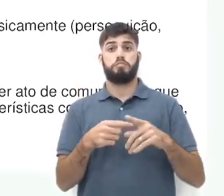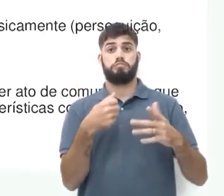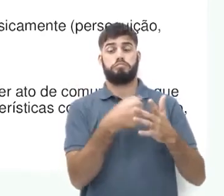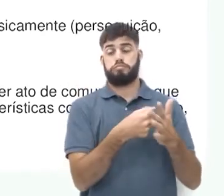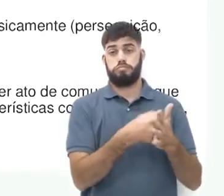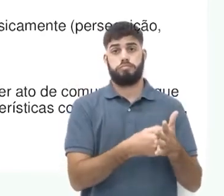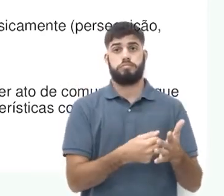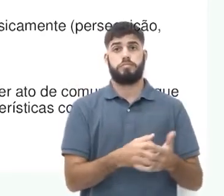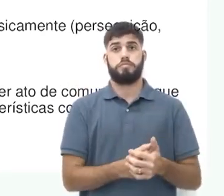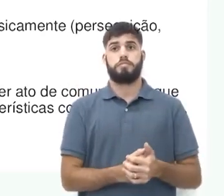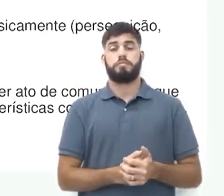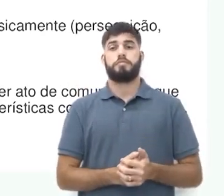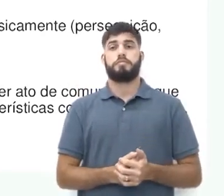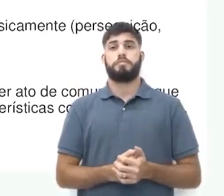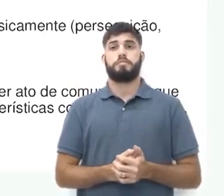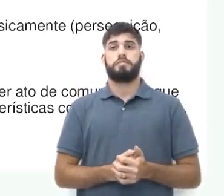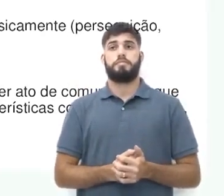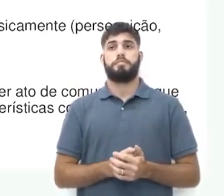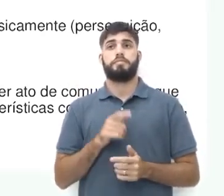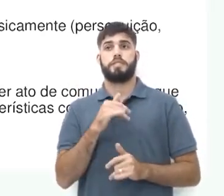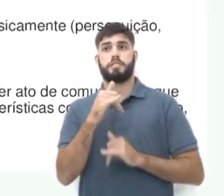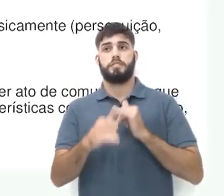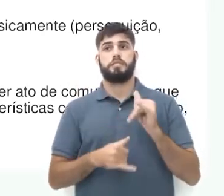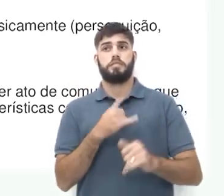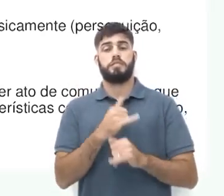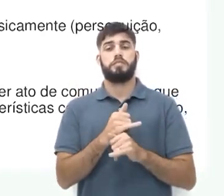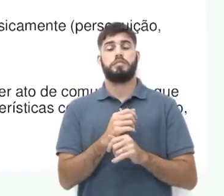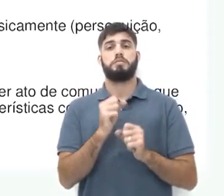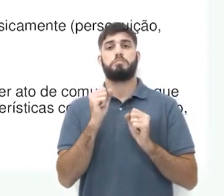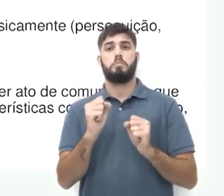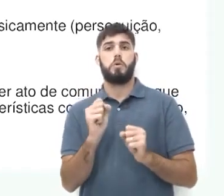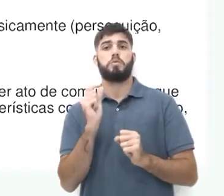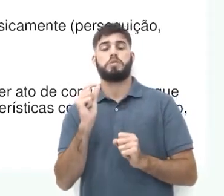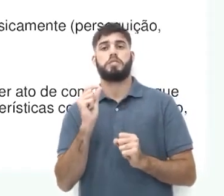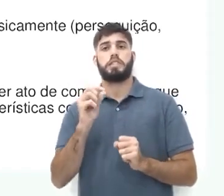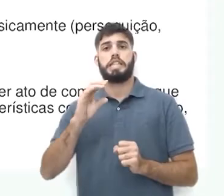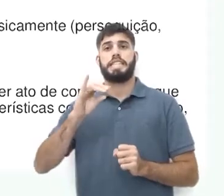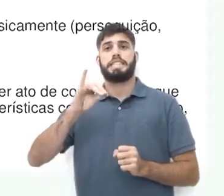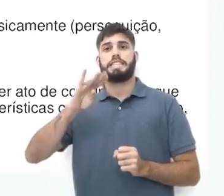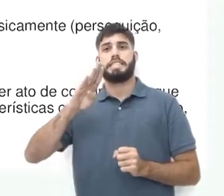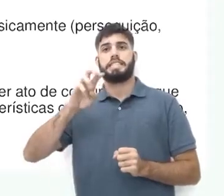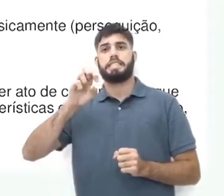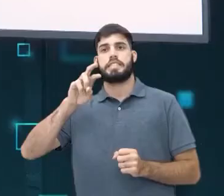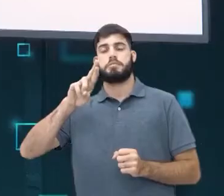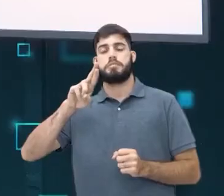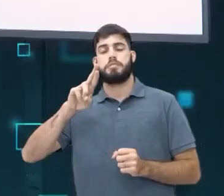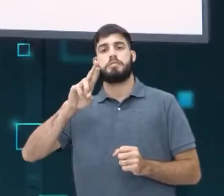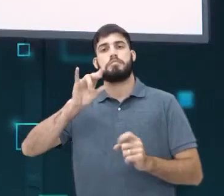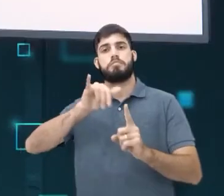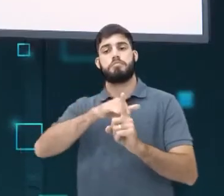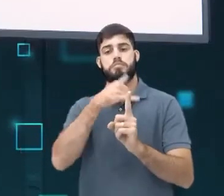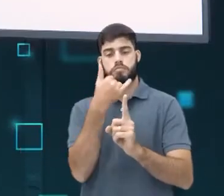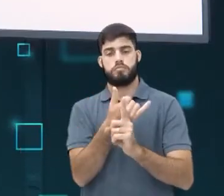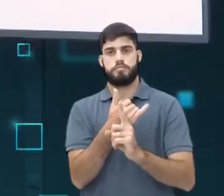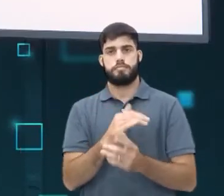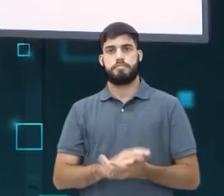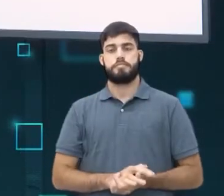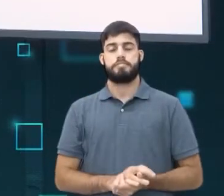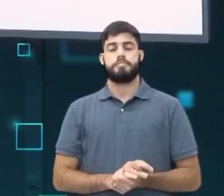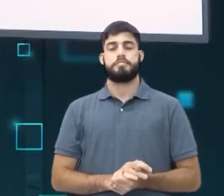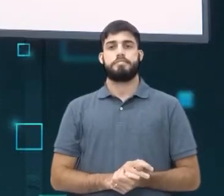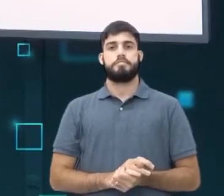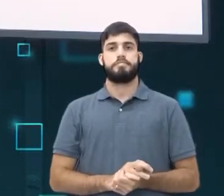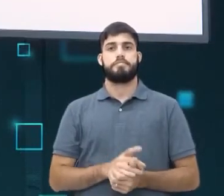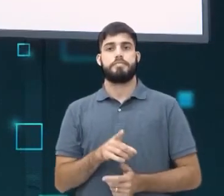humilhação e intimidação. Na internet pode ser chamado de cyberbullying. Gente, o bullying é